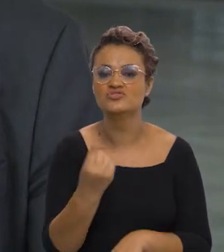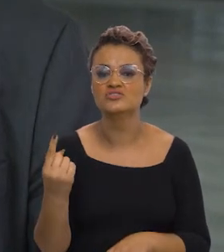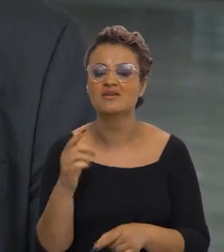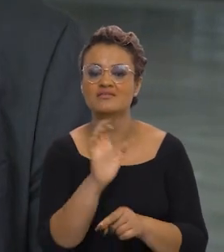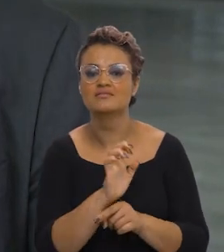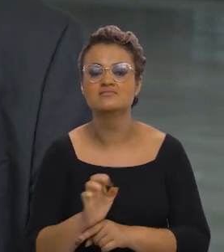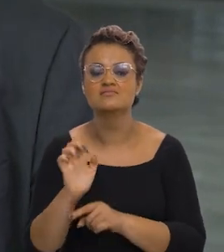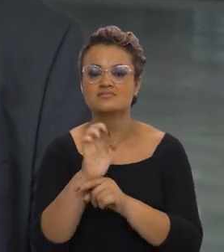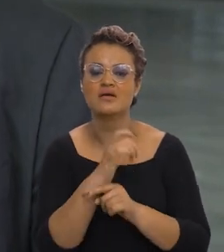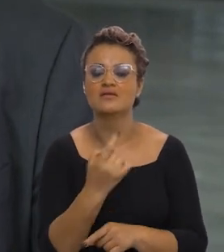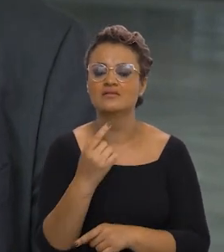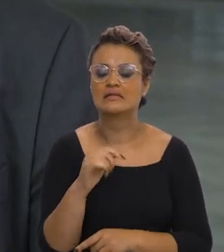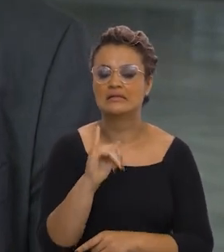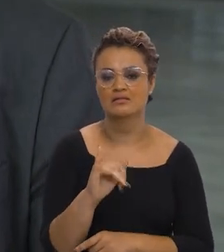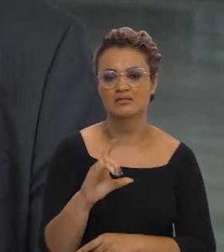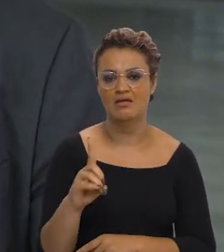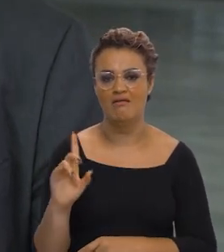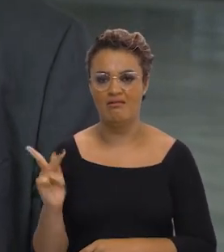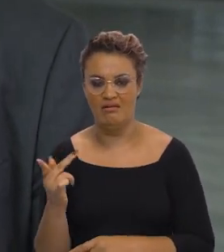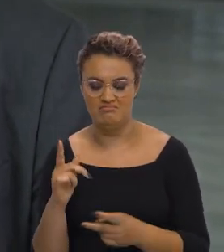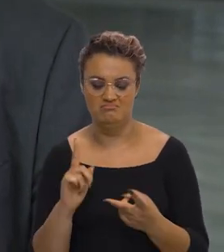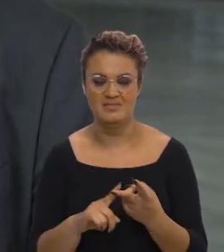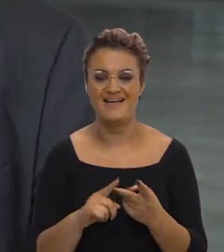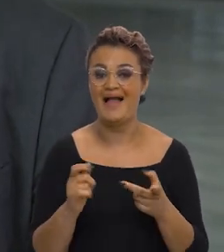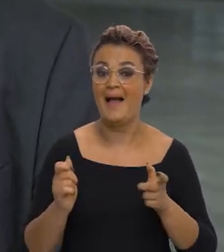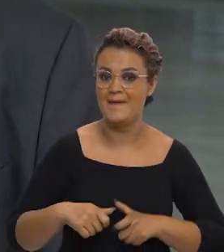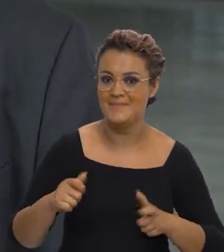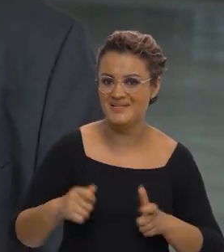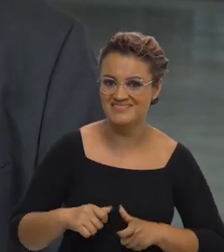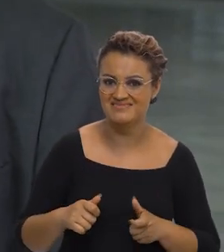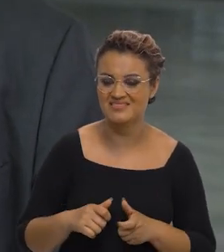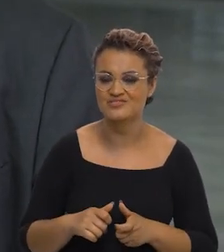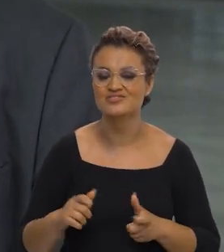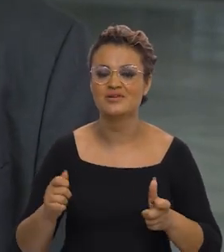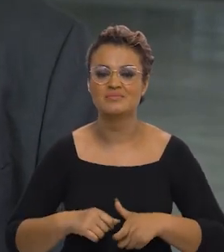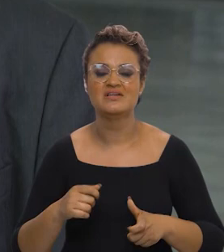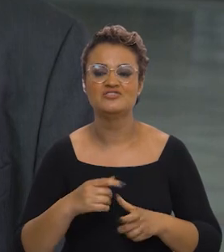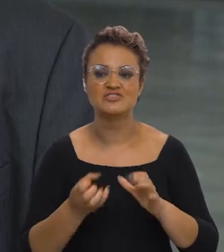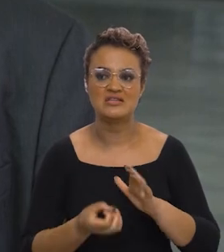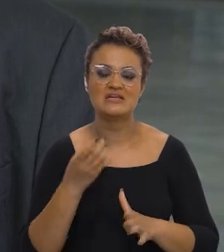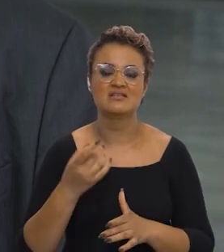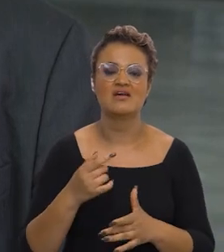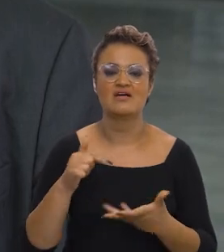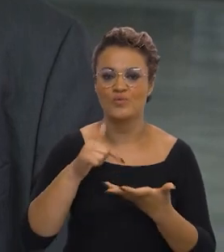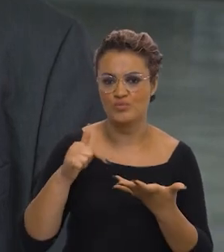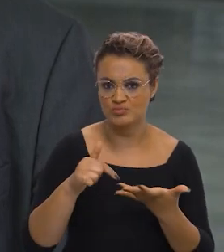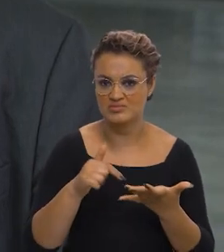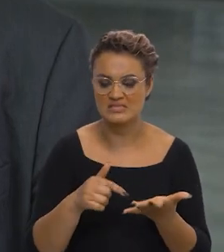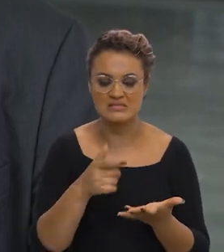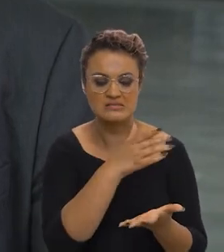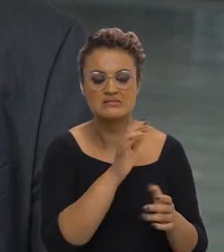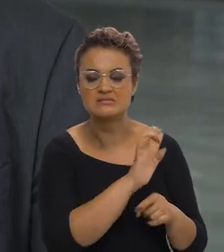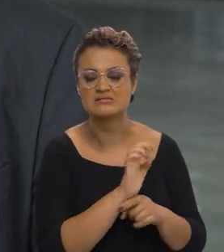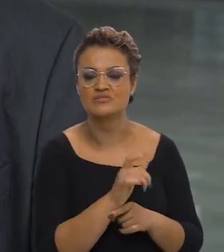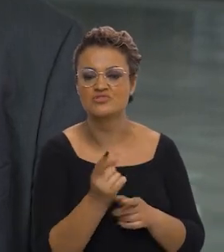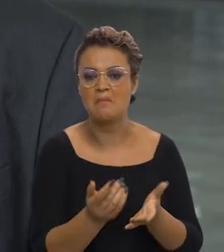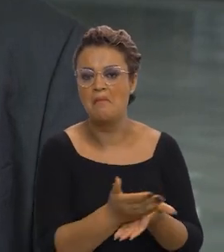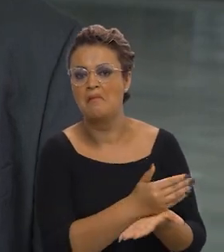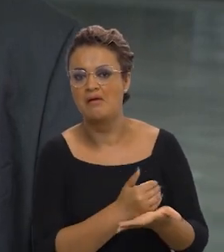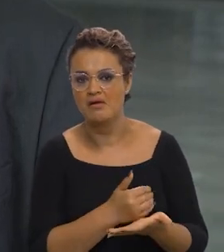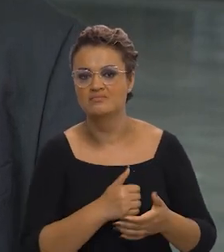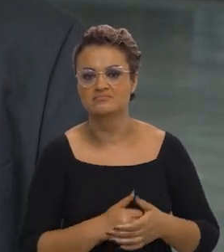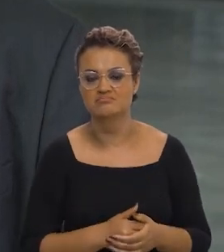de cada estado. O IDH, a capacidade de geração de receita desses estados.